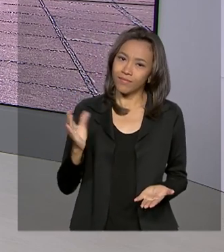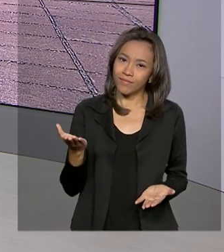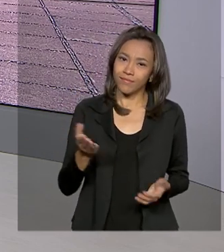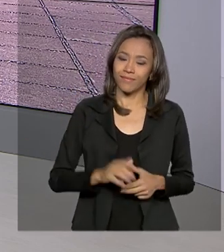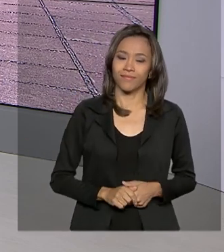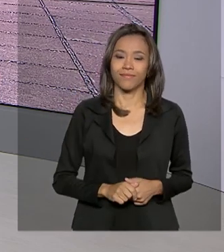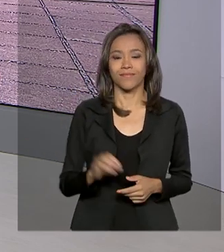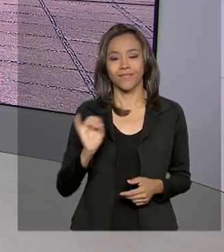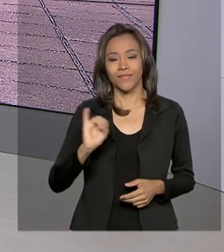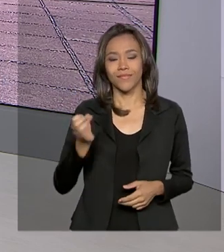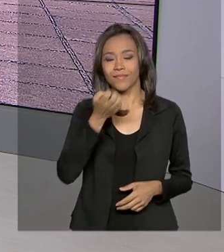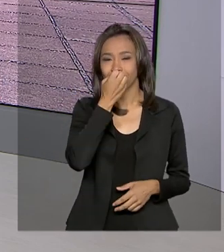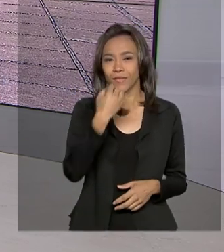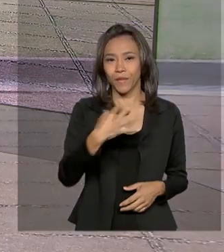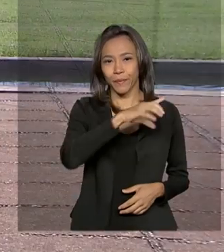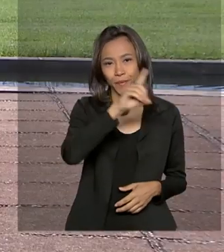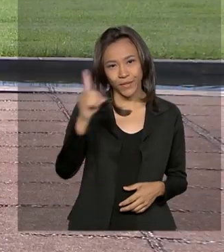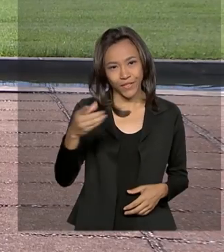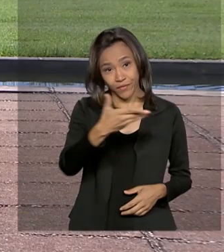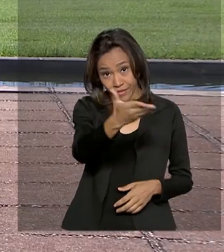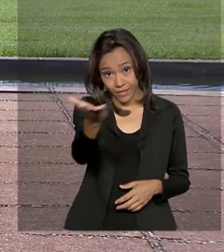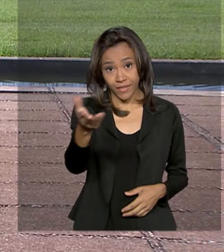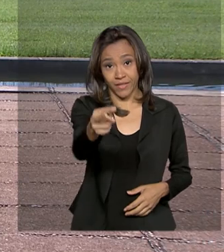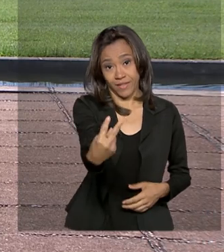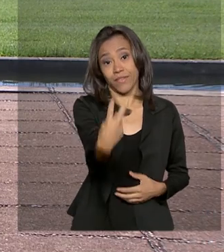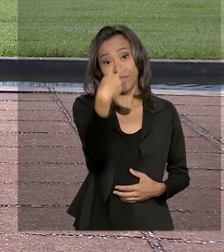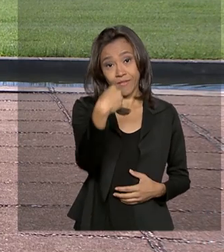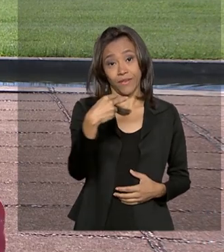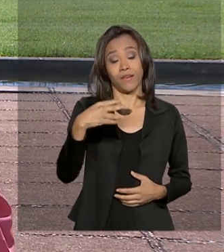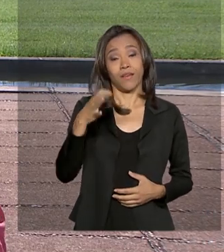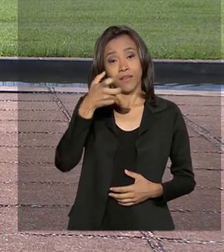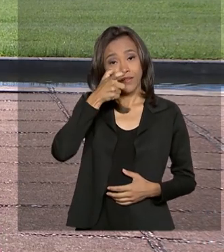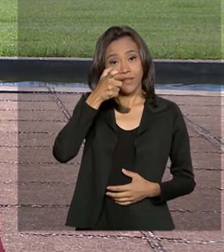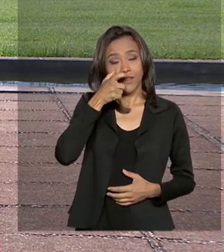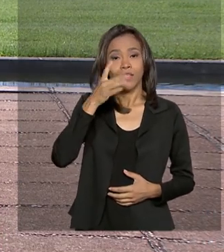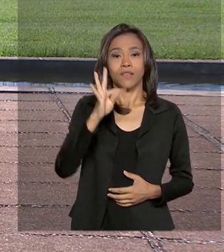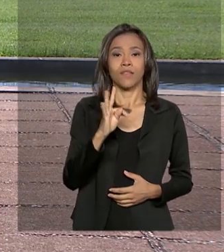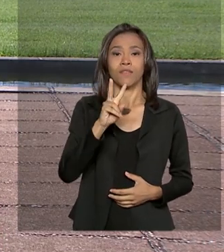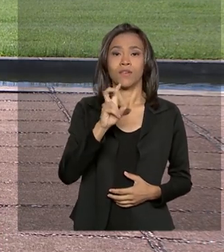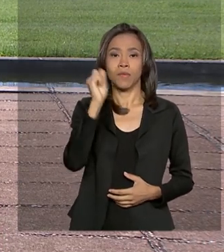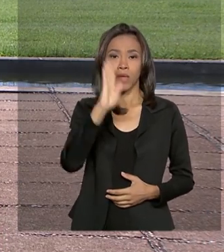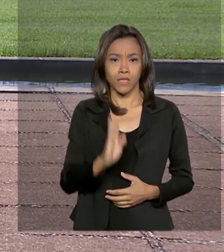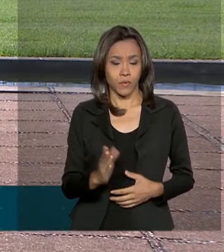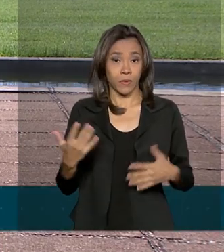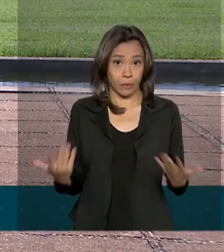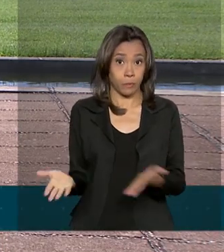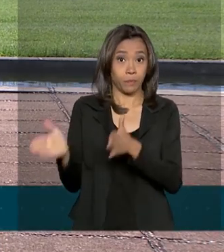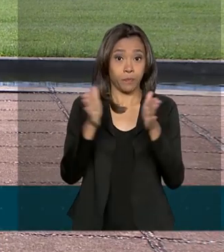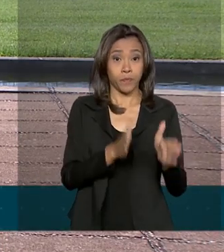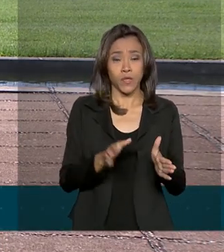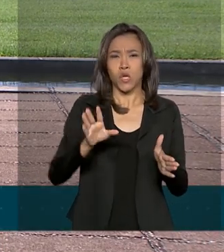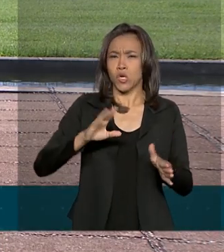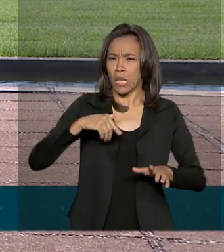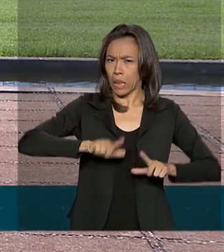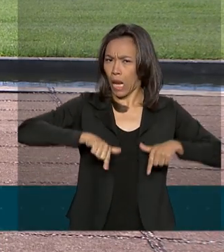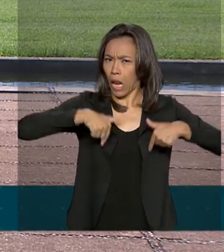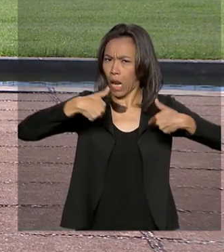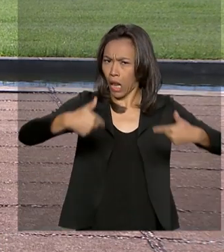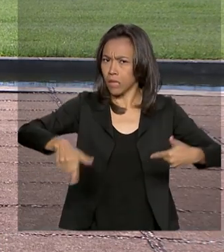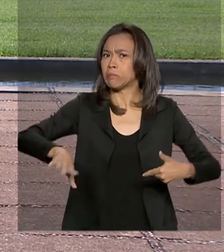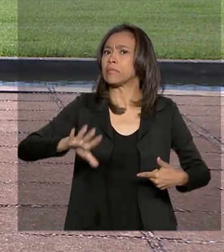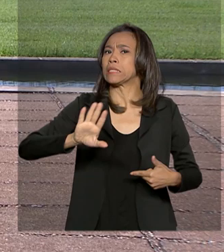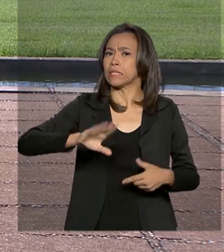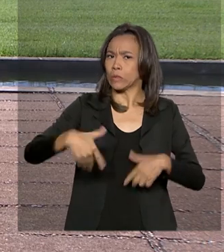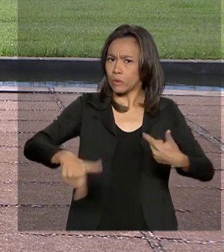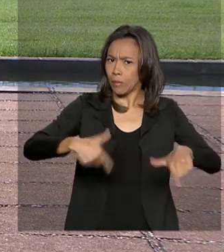Oi Renata, bom dia pra você, bom dia pra você que acompanha a TV Brasil. O dia do presidente Jair Bolsonaro começou bem cedo, como sempre. Às